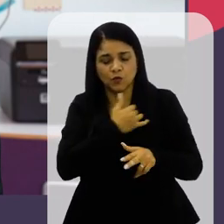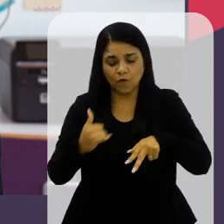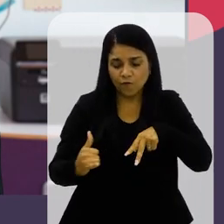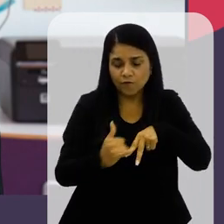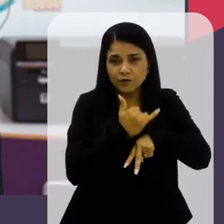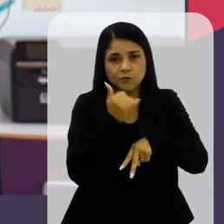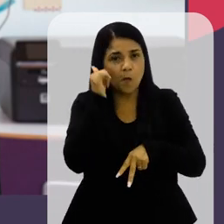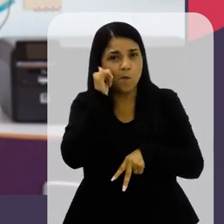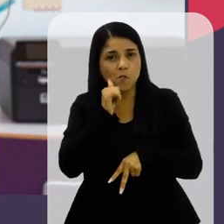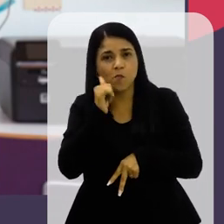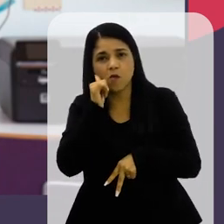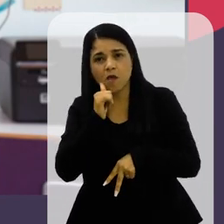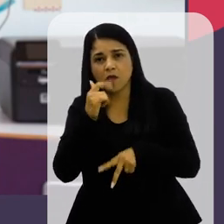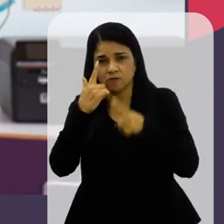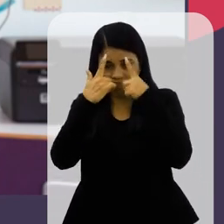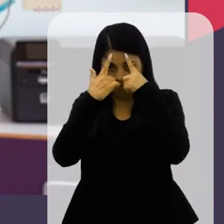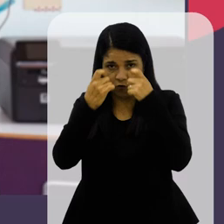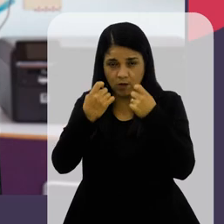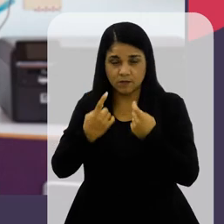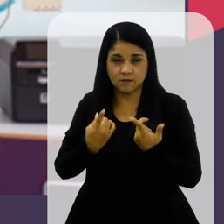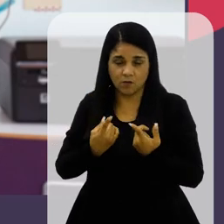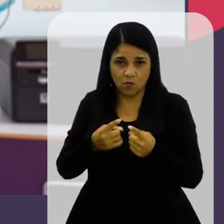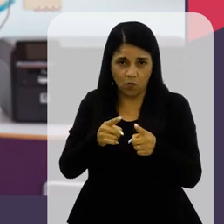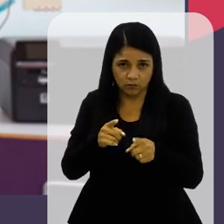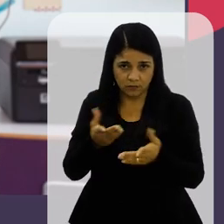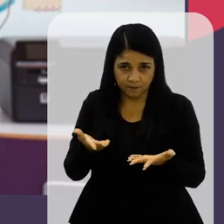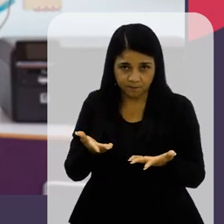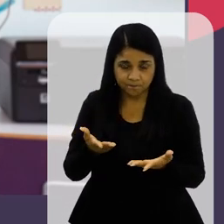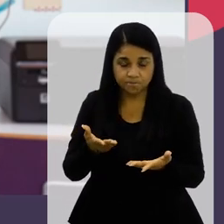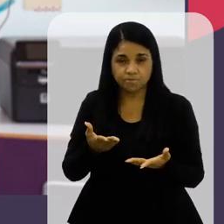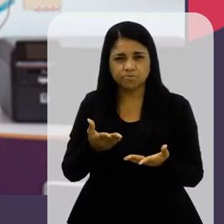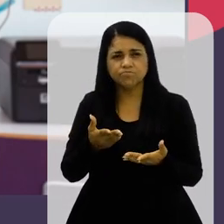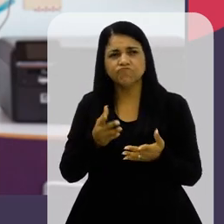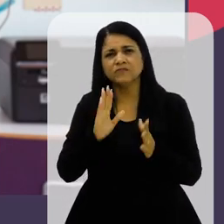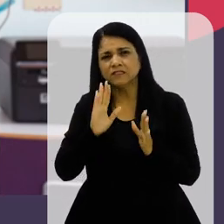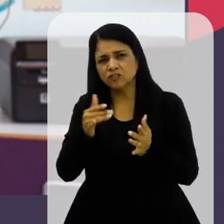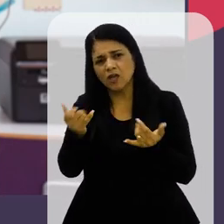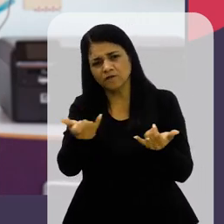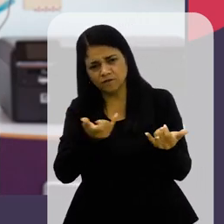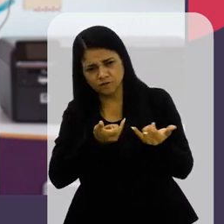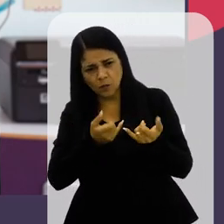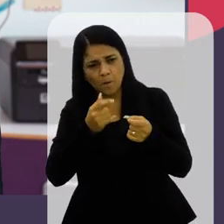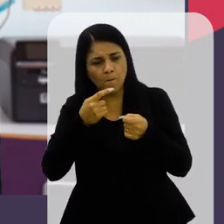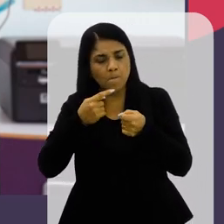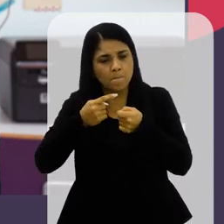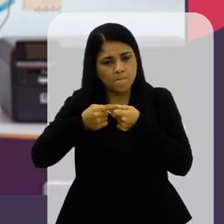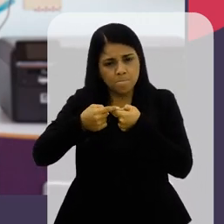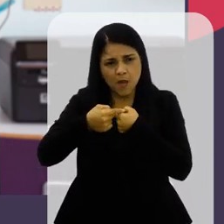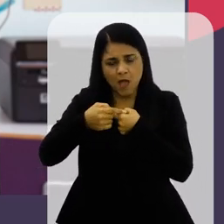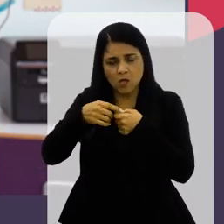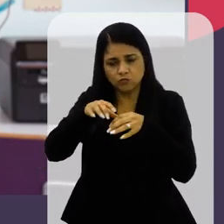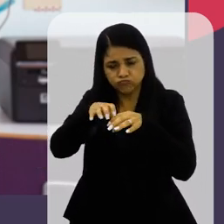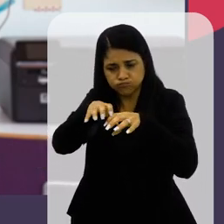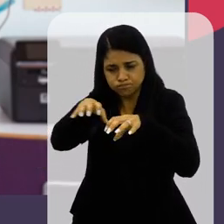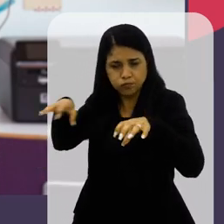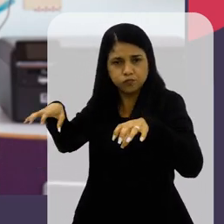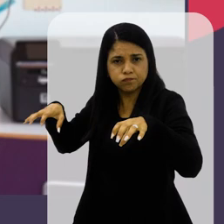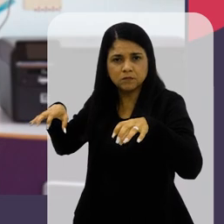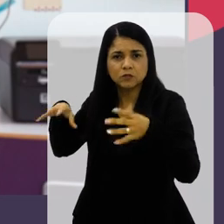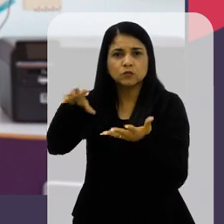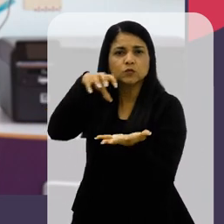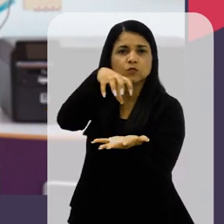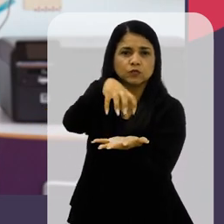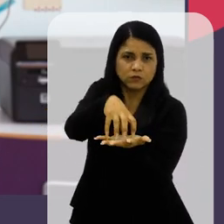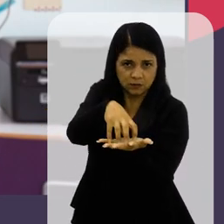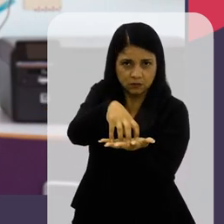Número De vítimas Mulheres Vítimas De agressão Por exemplo Você chegou A falar Que são Bairros Mais distantes Do centro